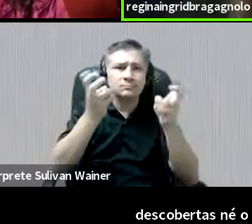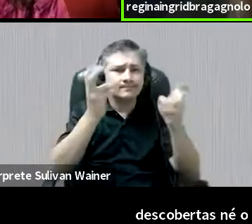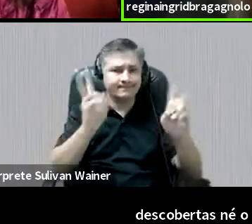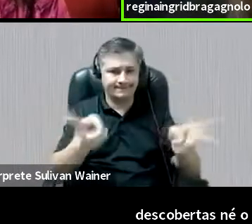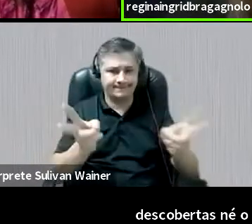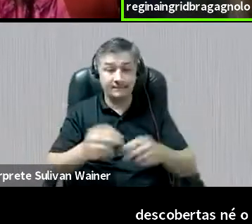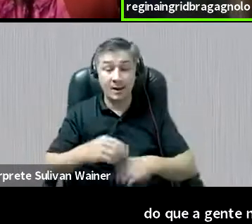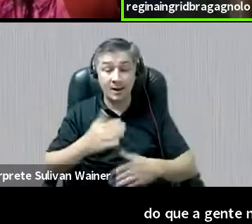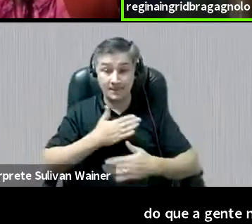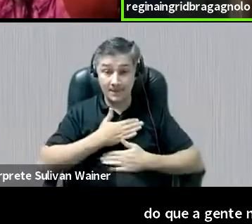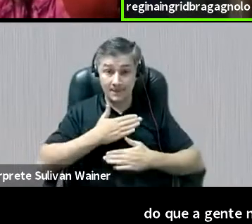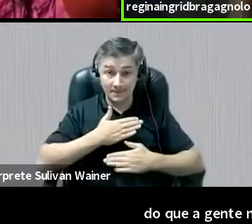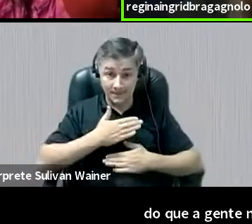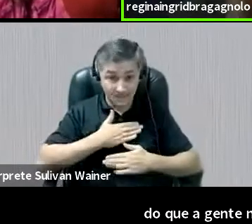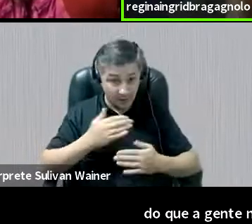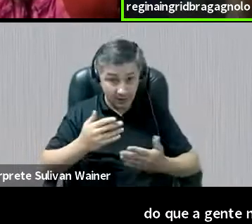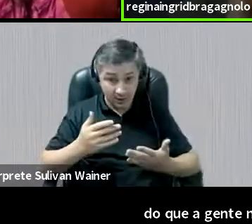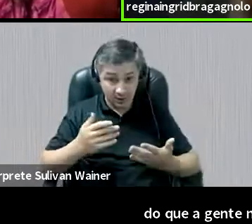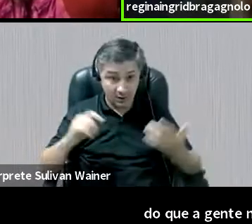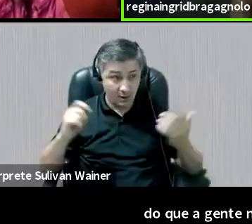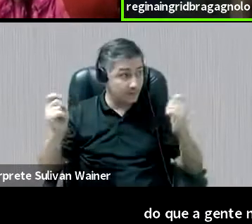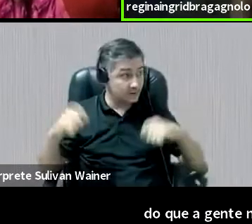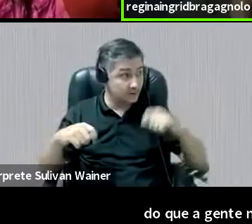agora a potência, né,